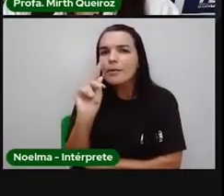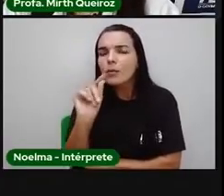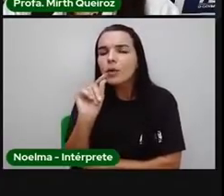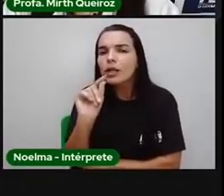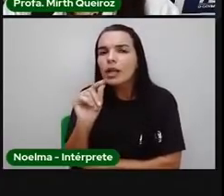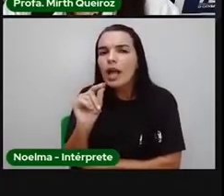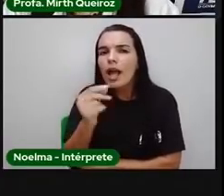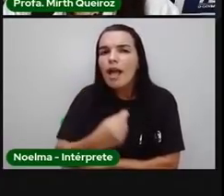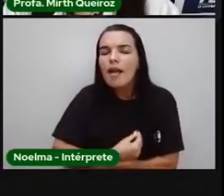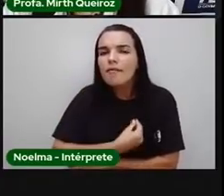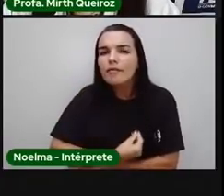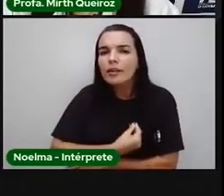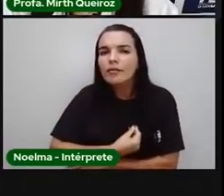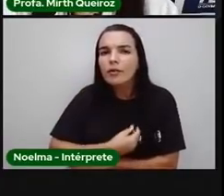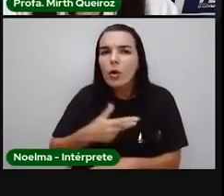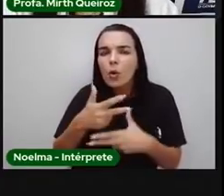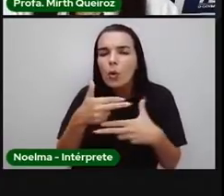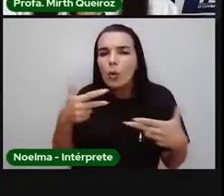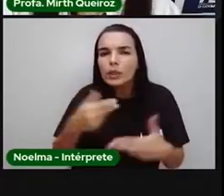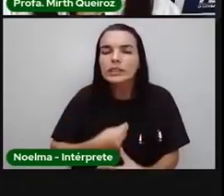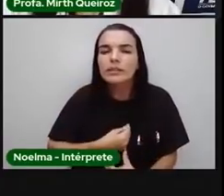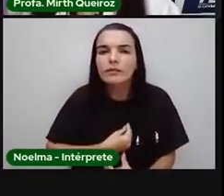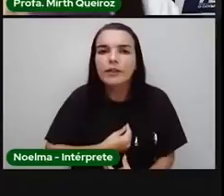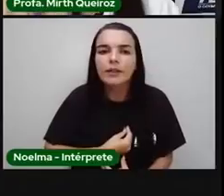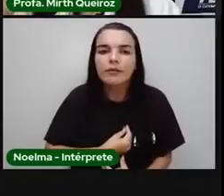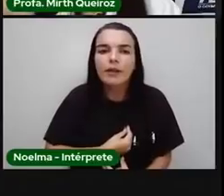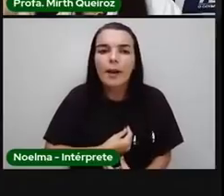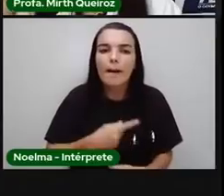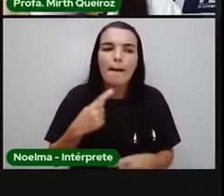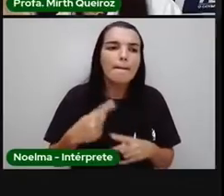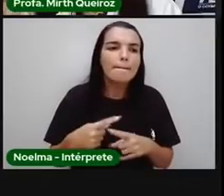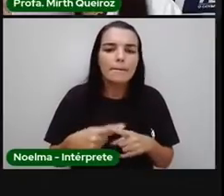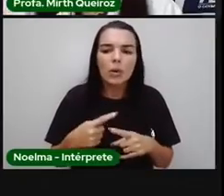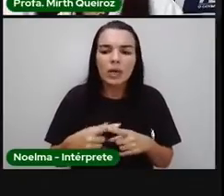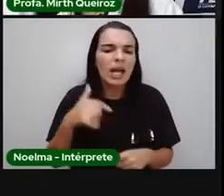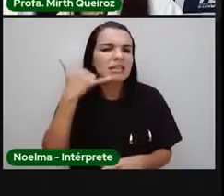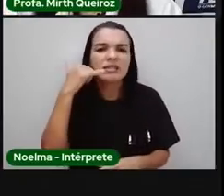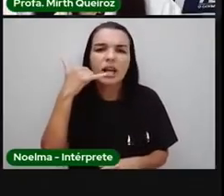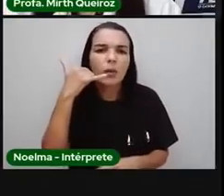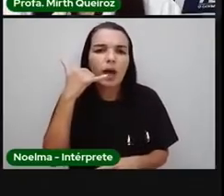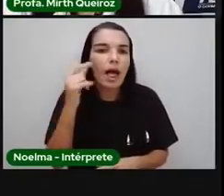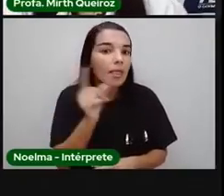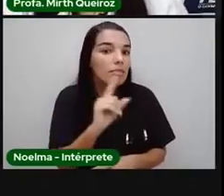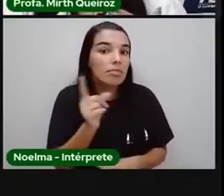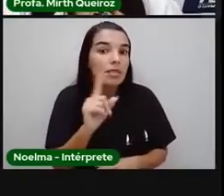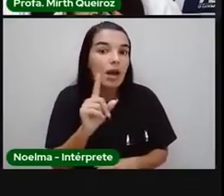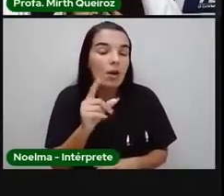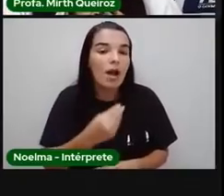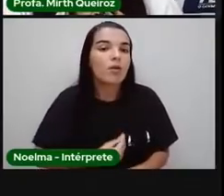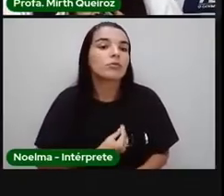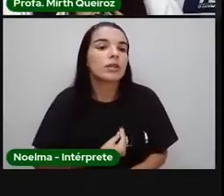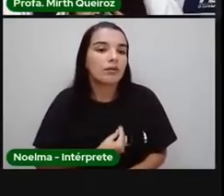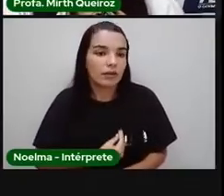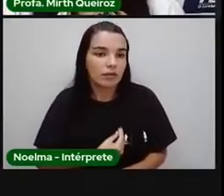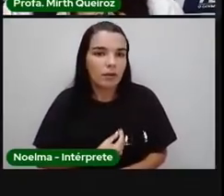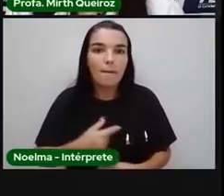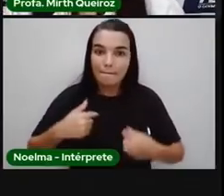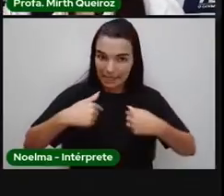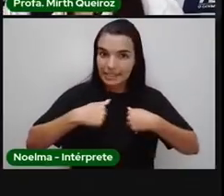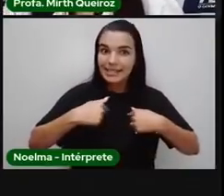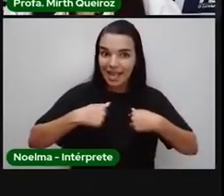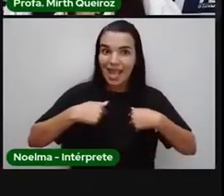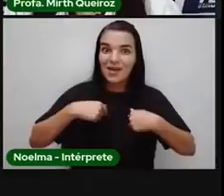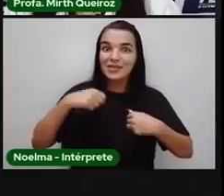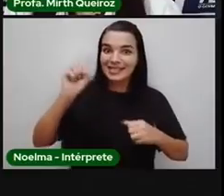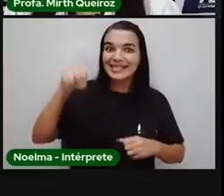O que é considerado um ser vivo? Por que esse celular aqui não é um ser vivo e eu sou um ser vivo? O